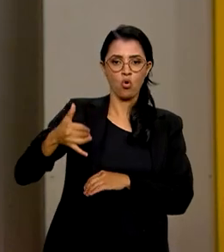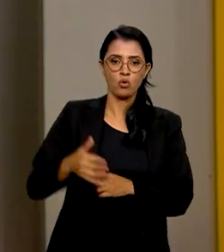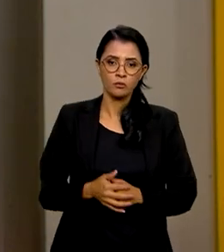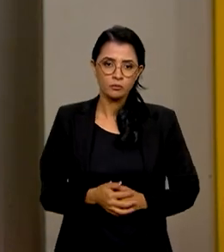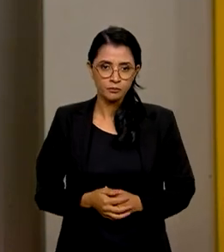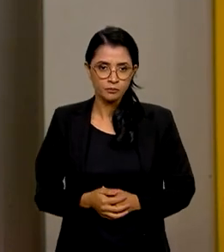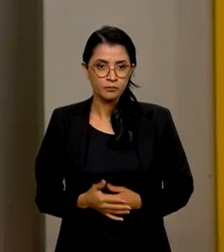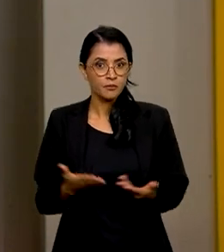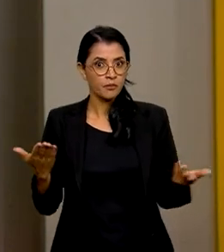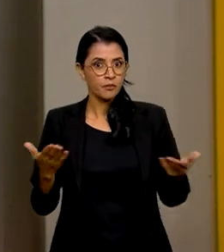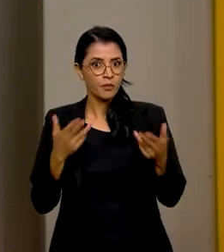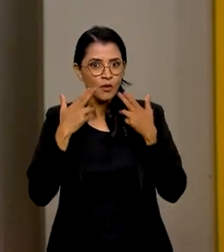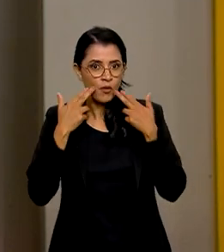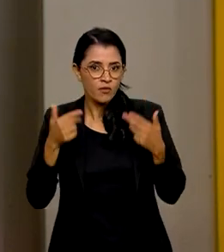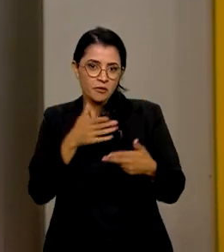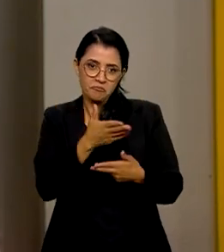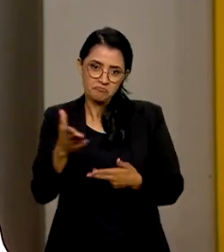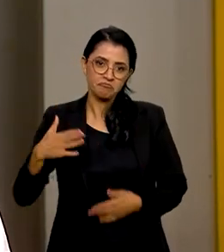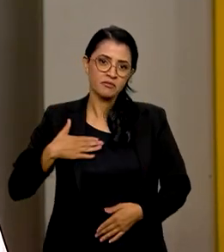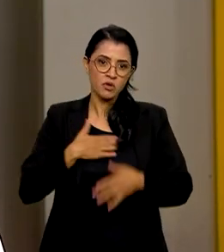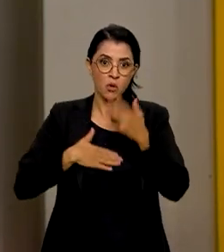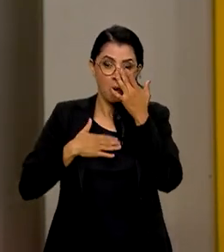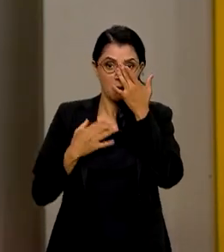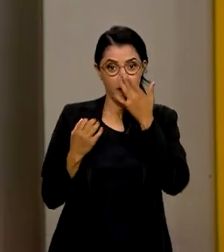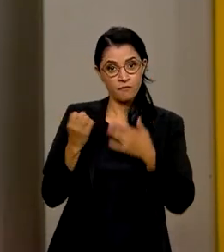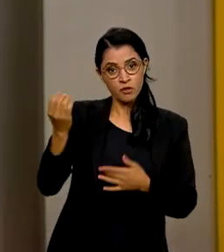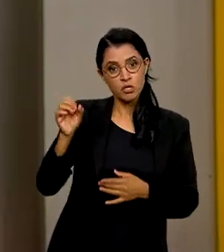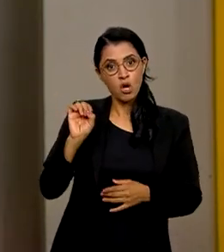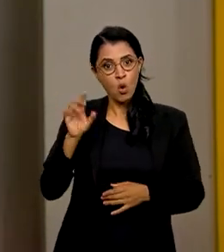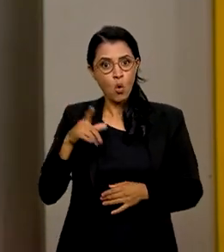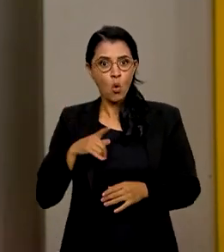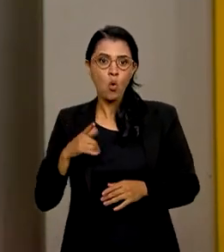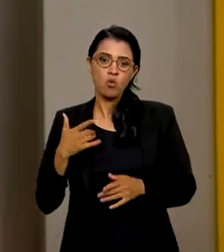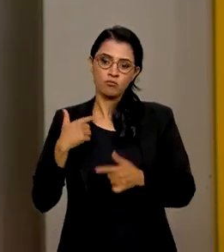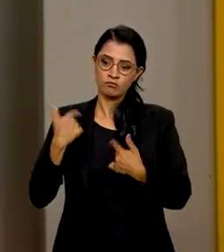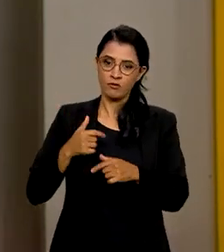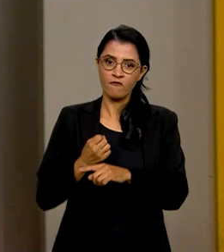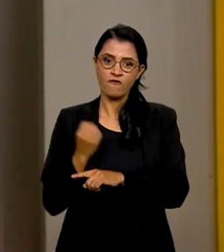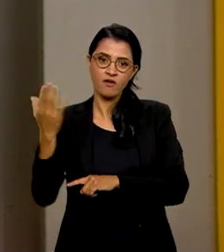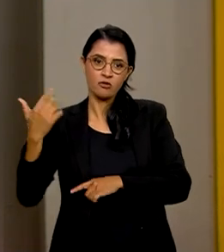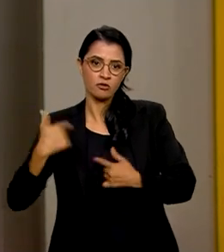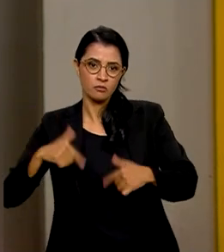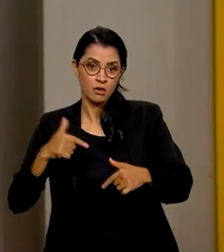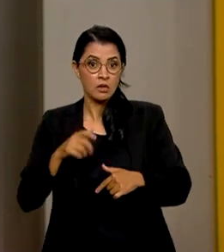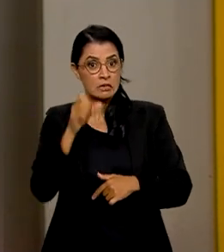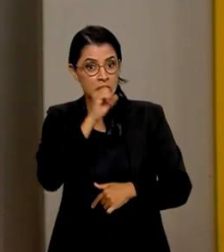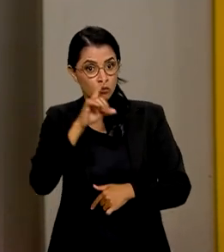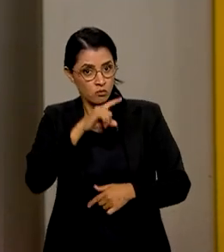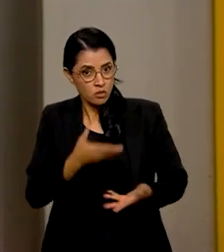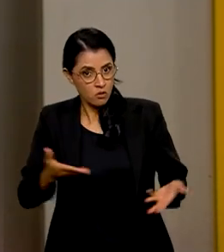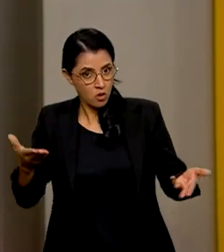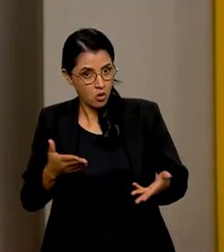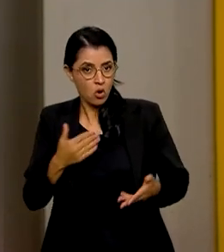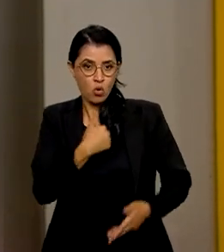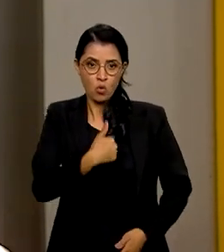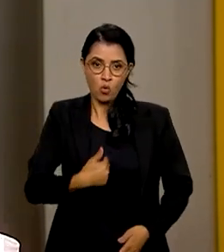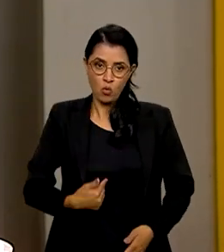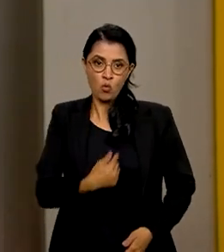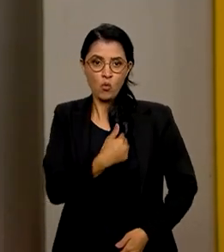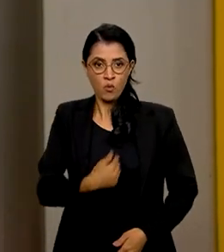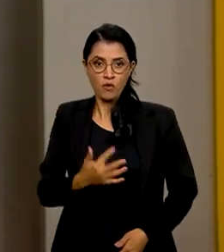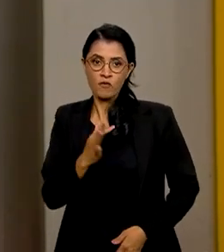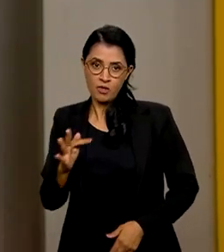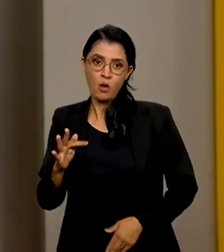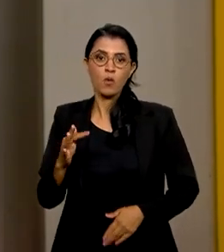Agora uma novidade para quem gosta de viajar ou viaja muito a trabalho. Nesse fim de semana, o governo federal e a empresa